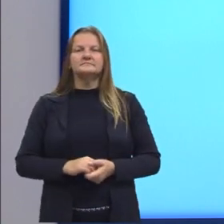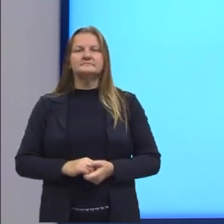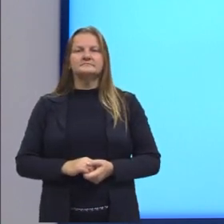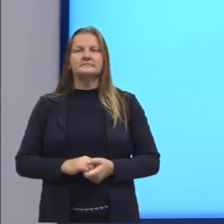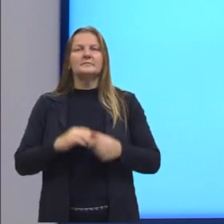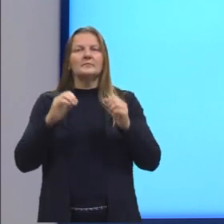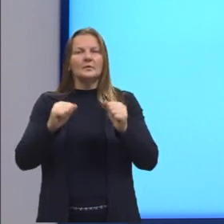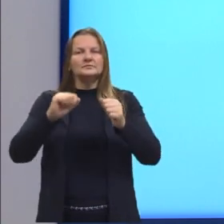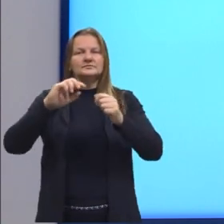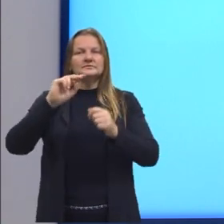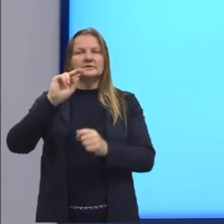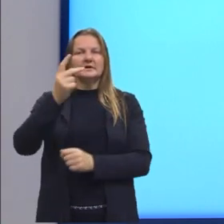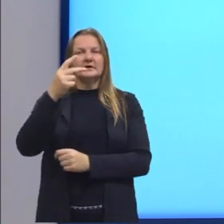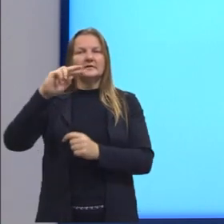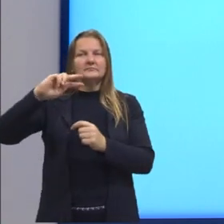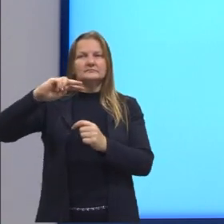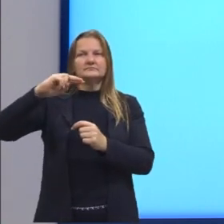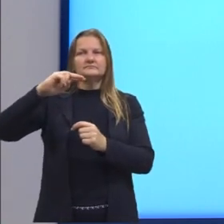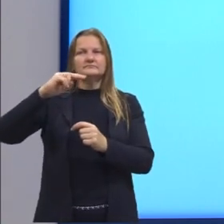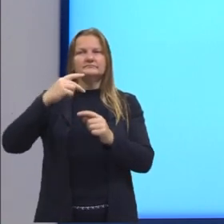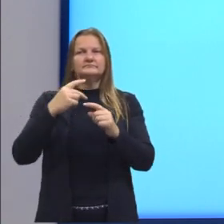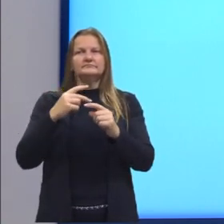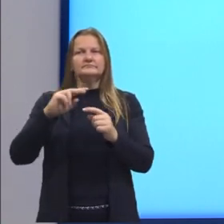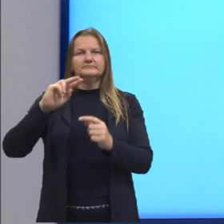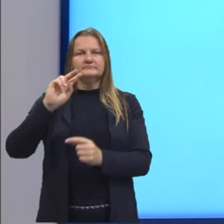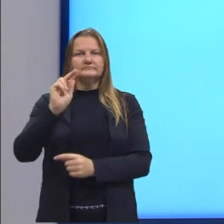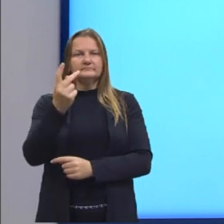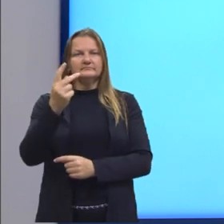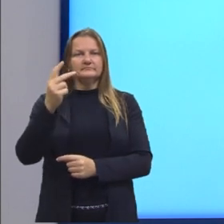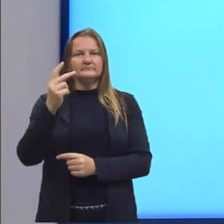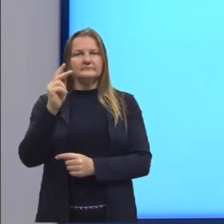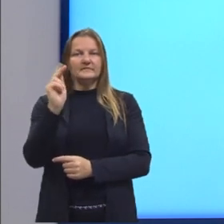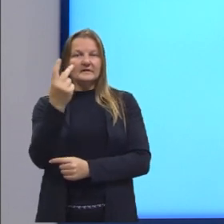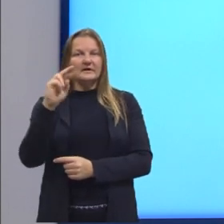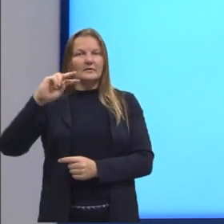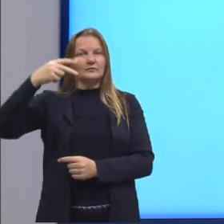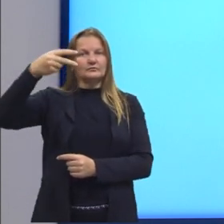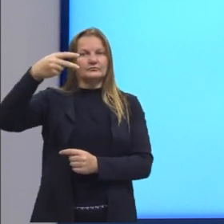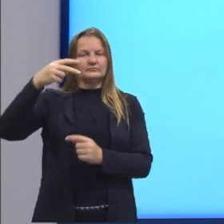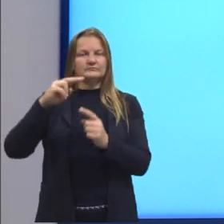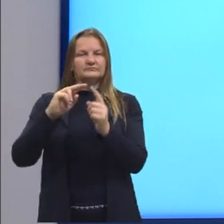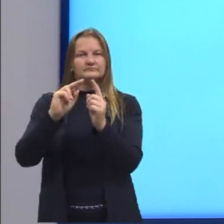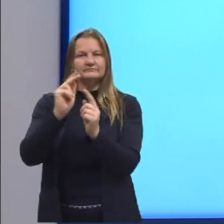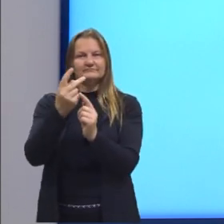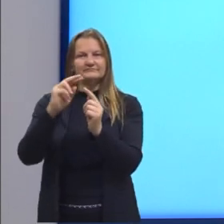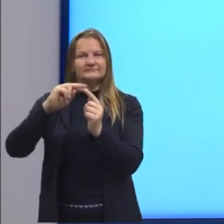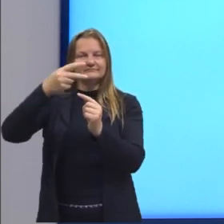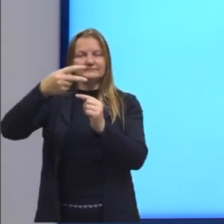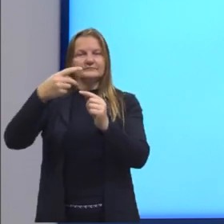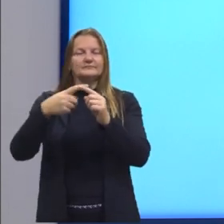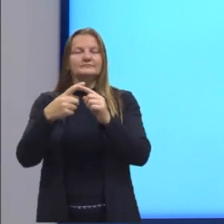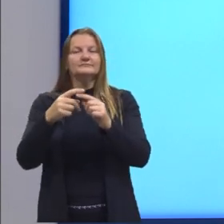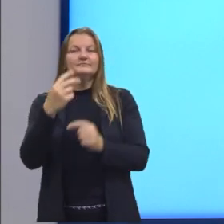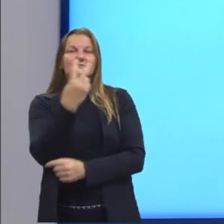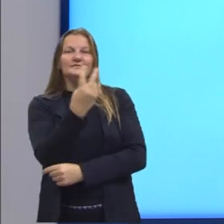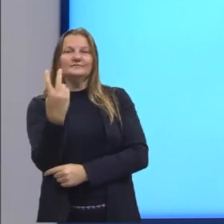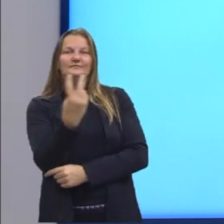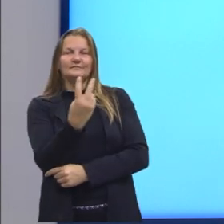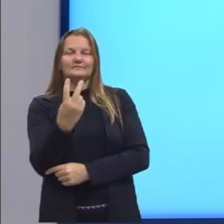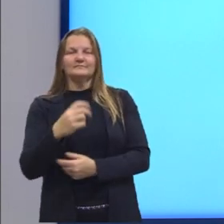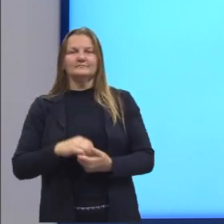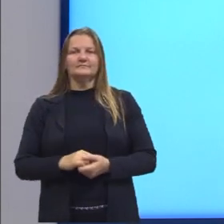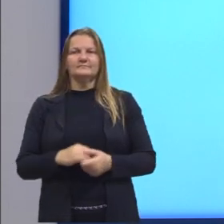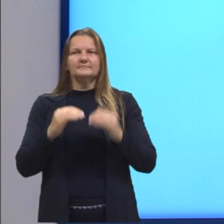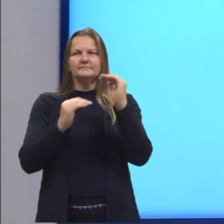potência, né? H vezes H é H². Portanto, essa nossa relação diz o